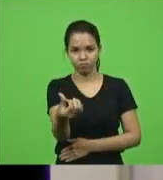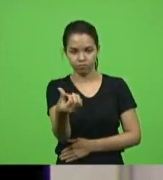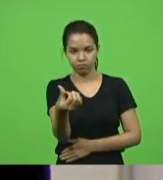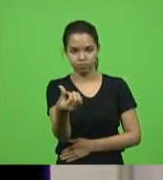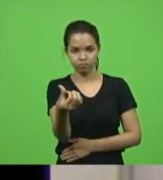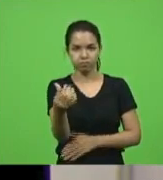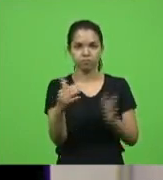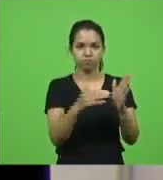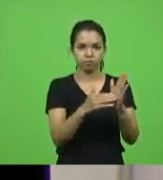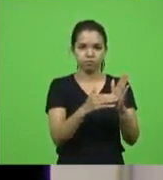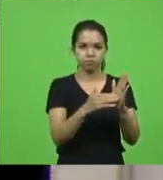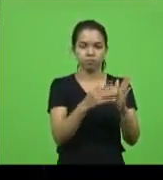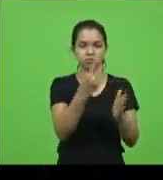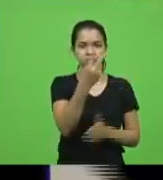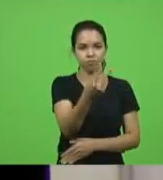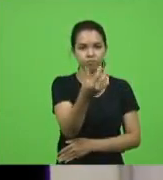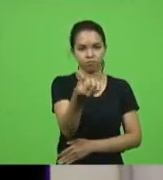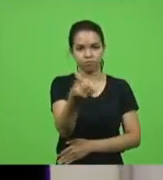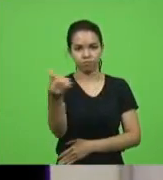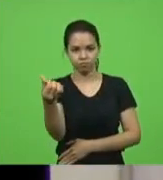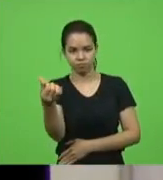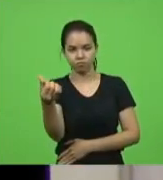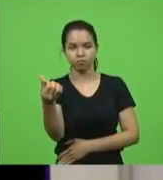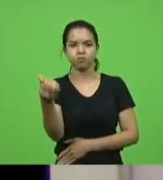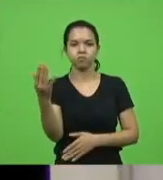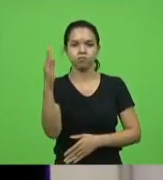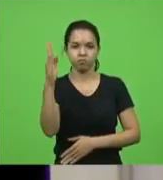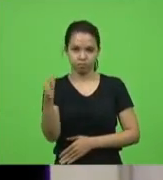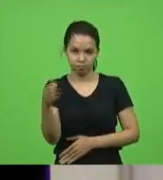266 barra 2021.